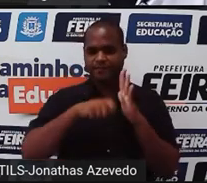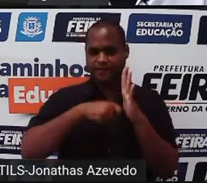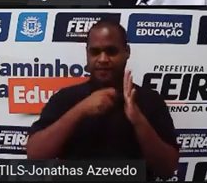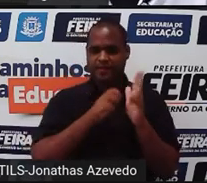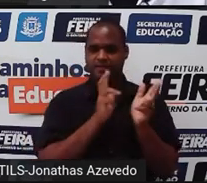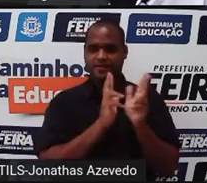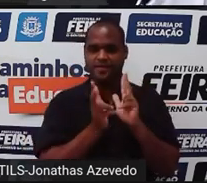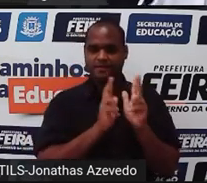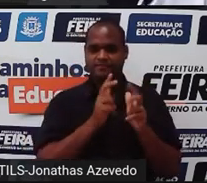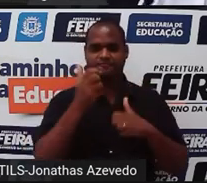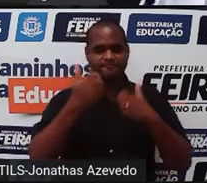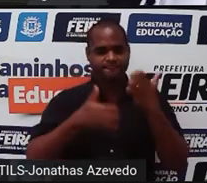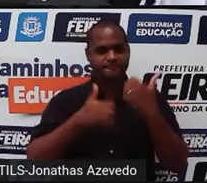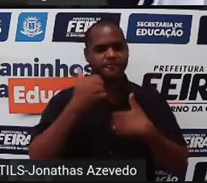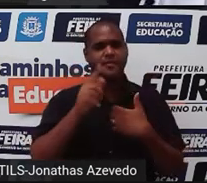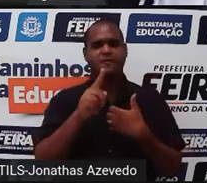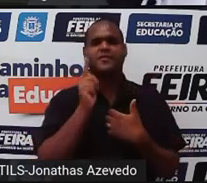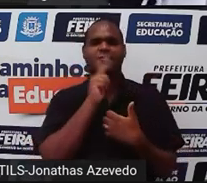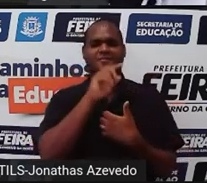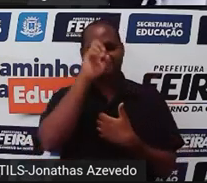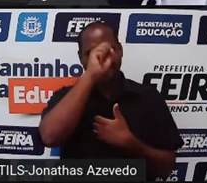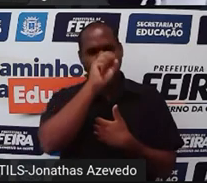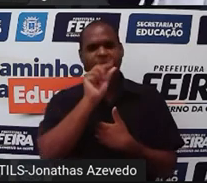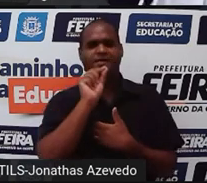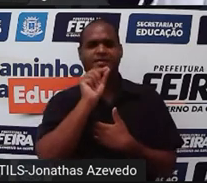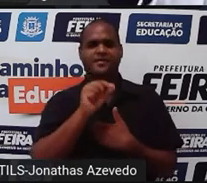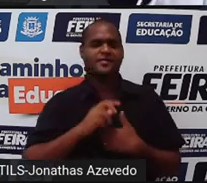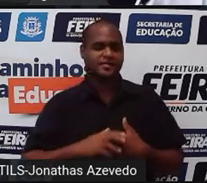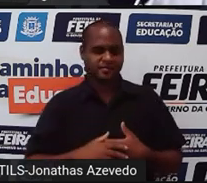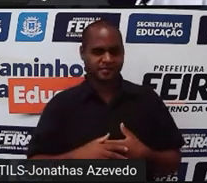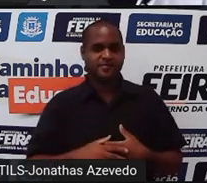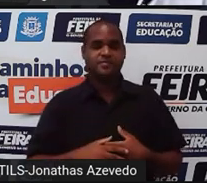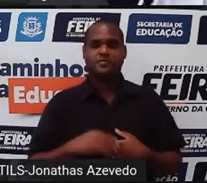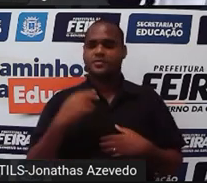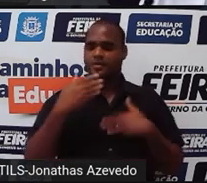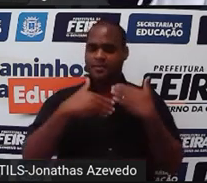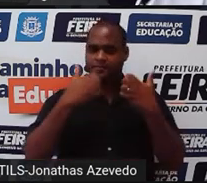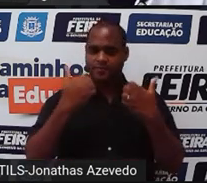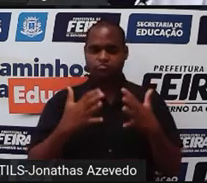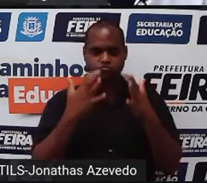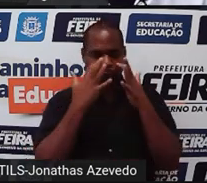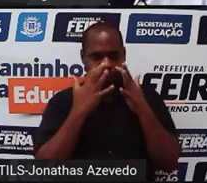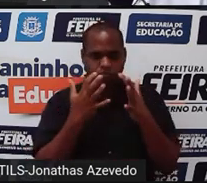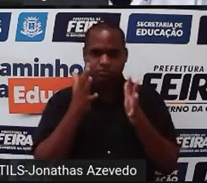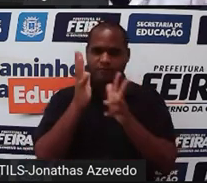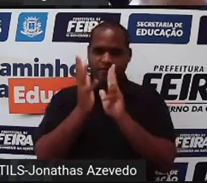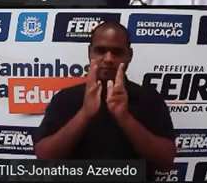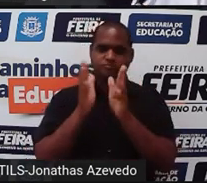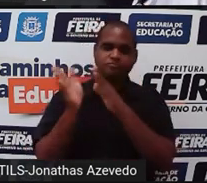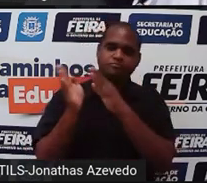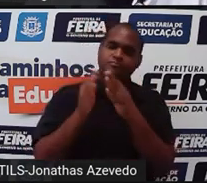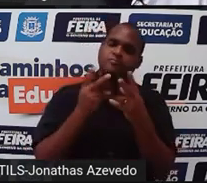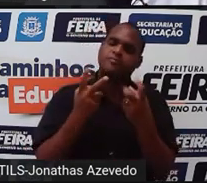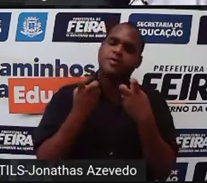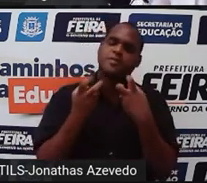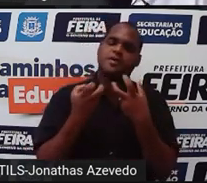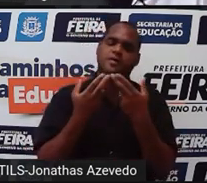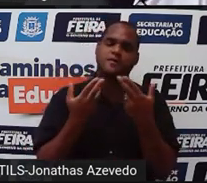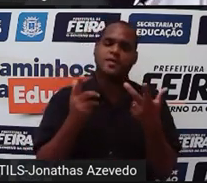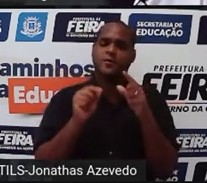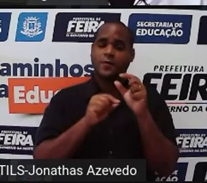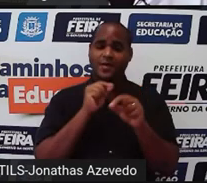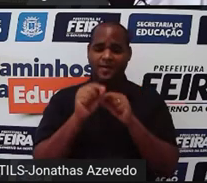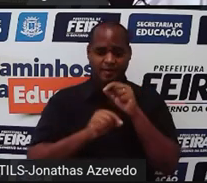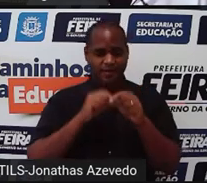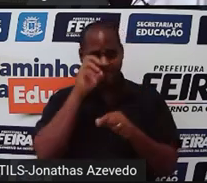áudio né contando isso o que você aprendeu nessa aula tá depois você ouve é para você se perceber o que é que